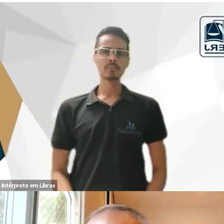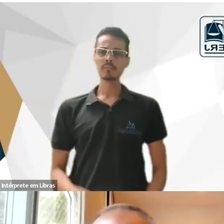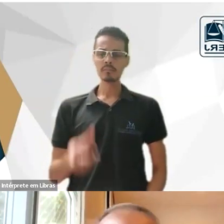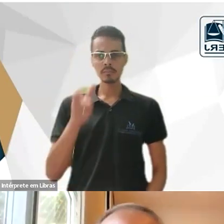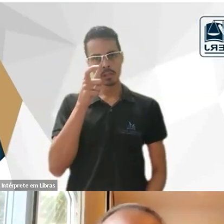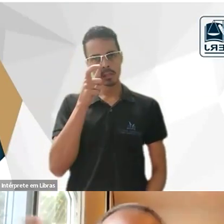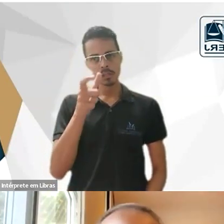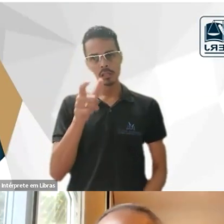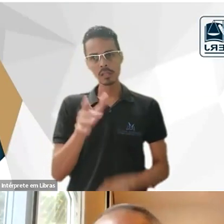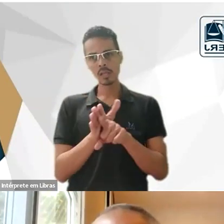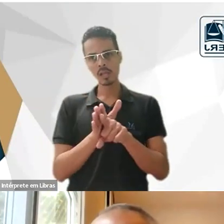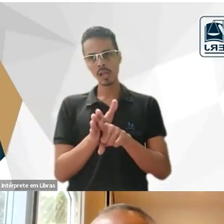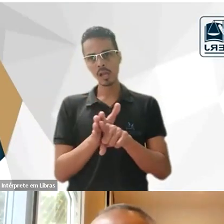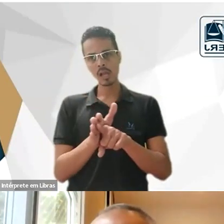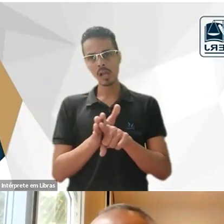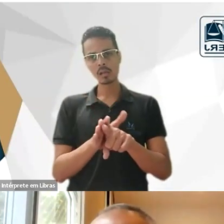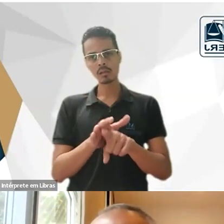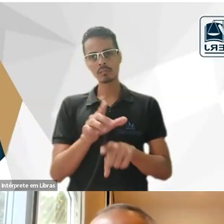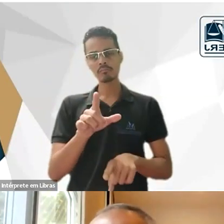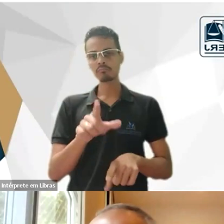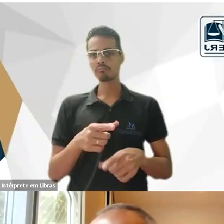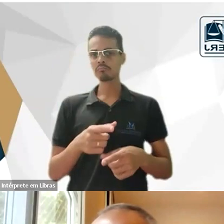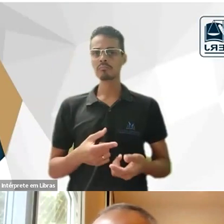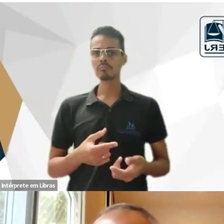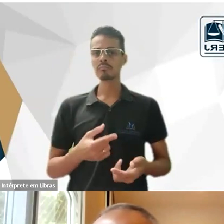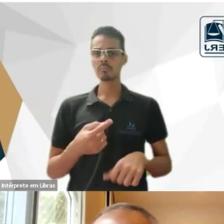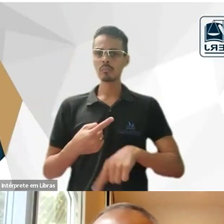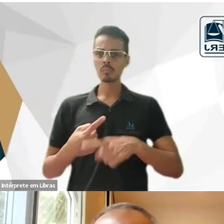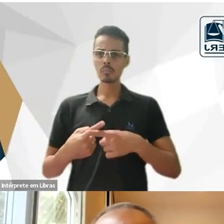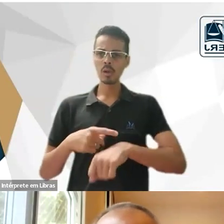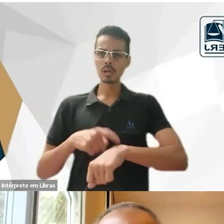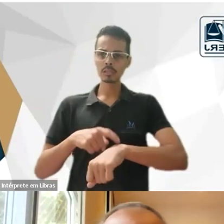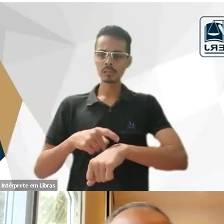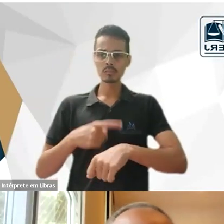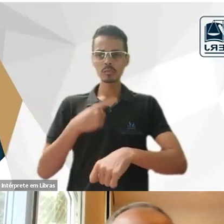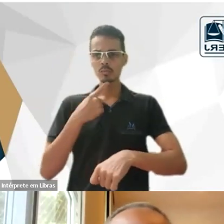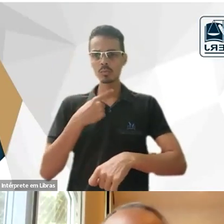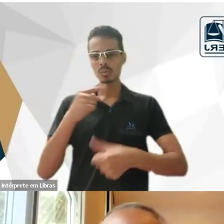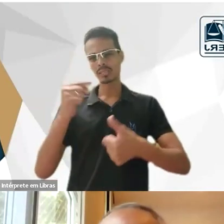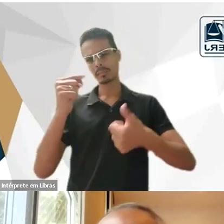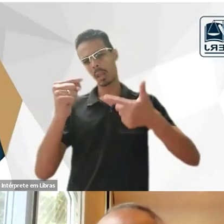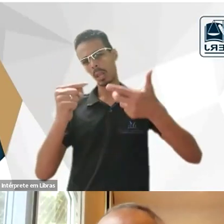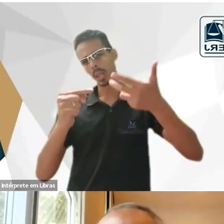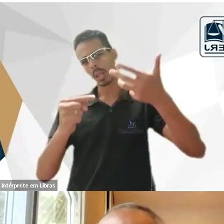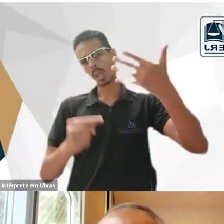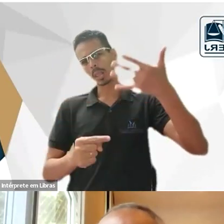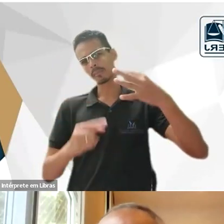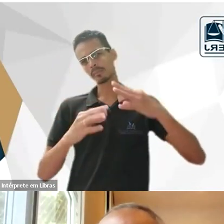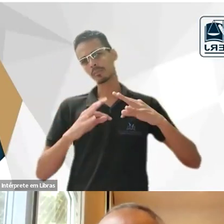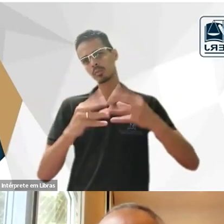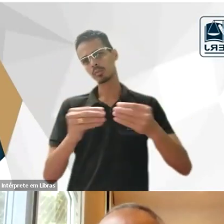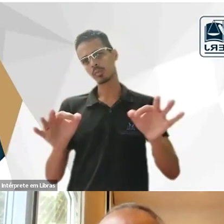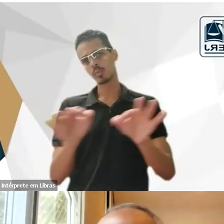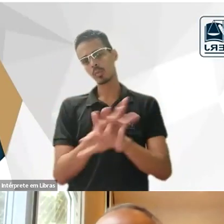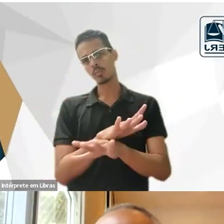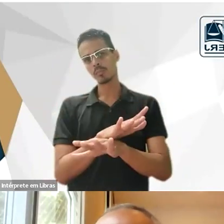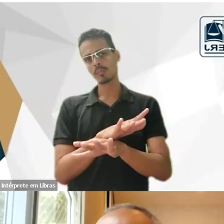análise é óbvio que num curto espaço de tempo não dá para a gente trazer todas as questões acredito que o público vai trazer aí perguntas enfim